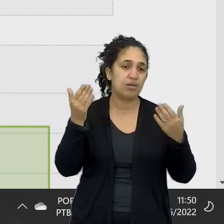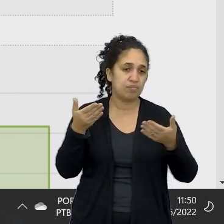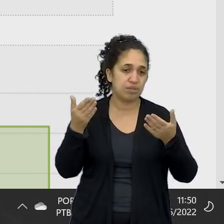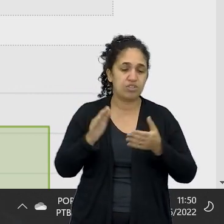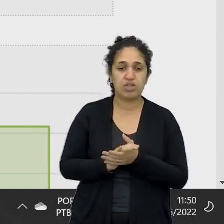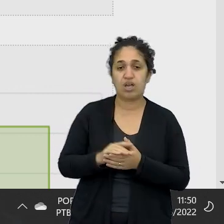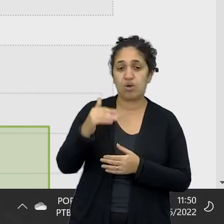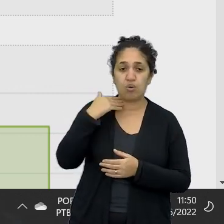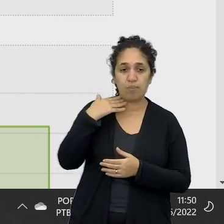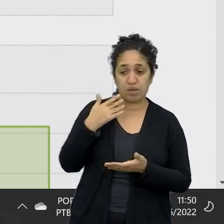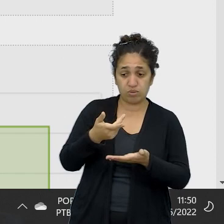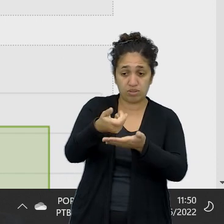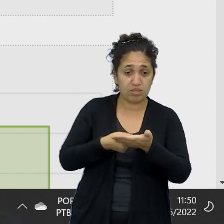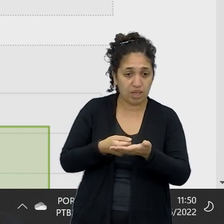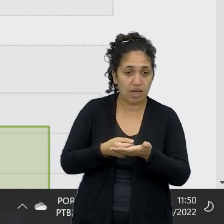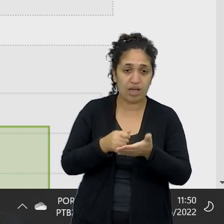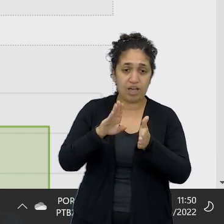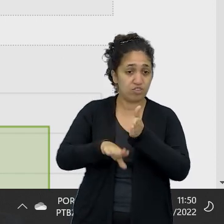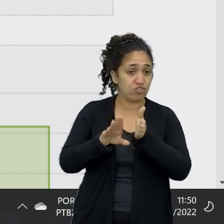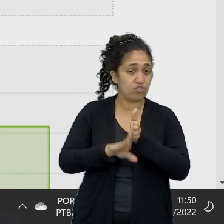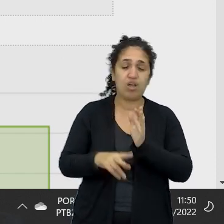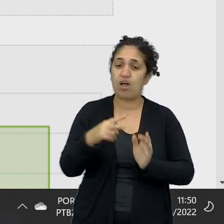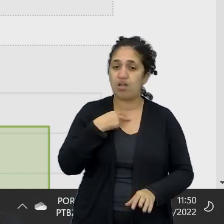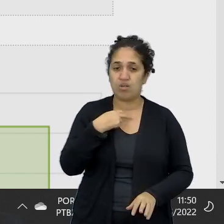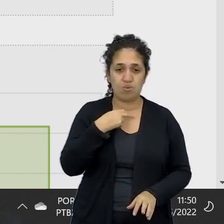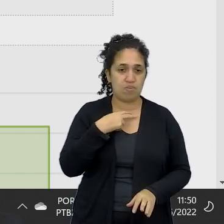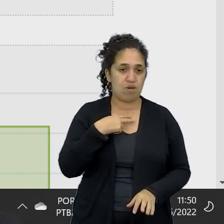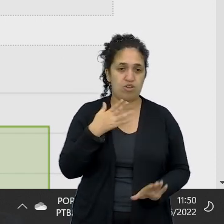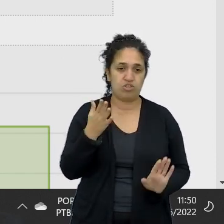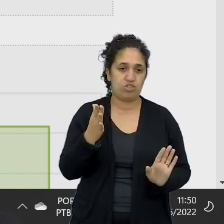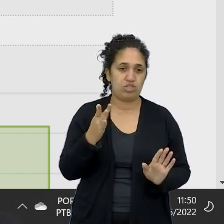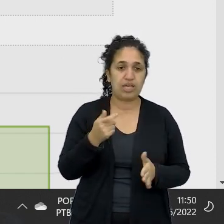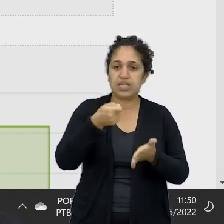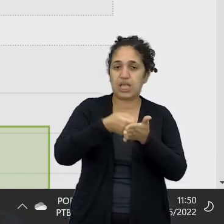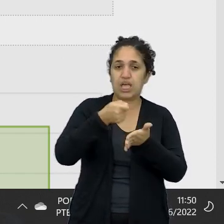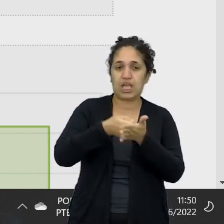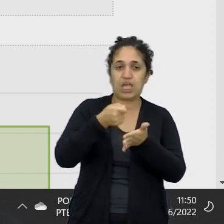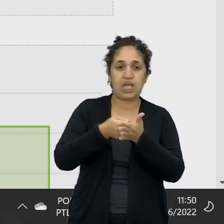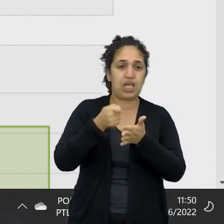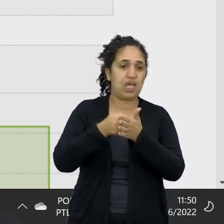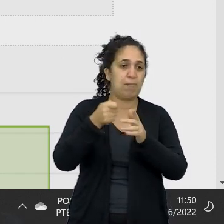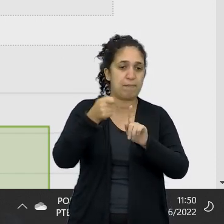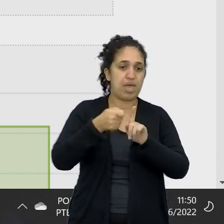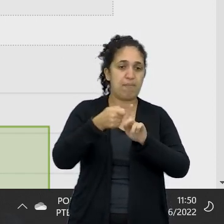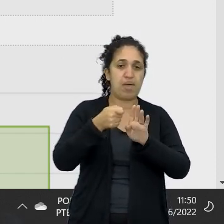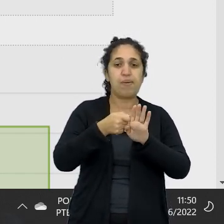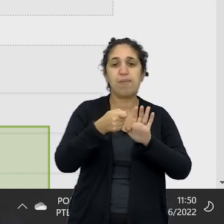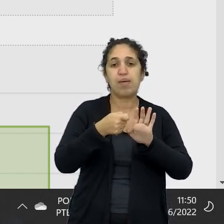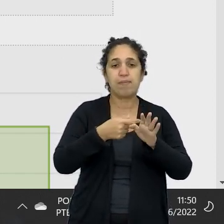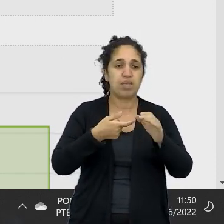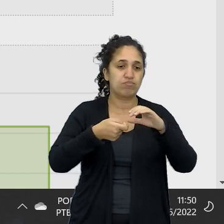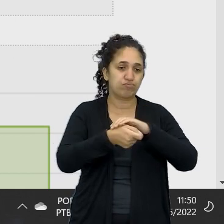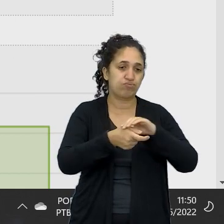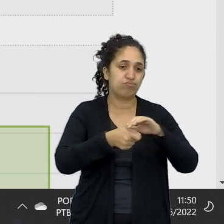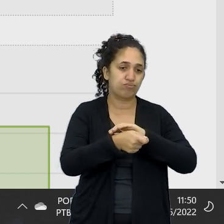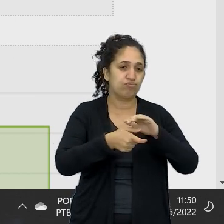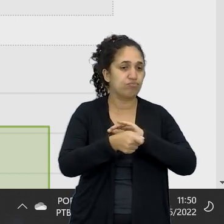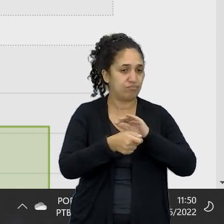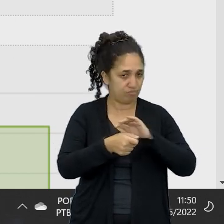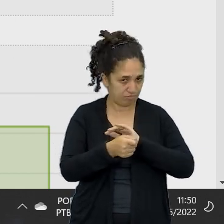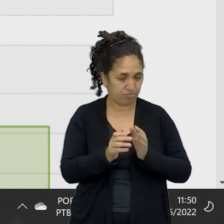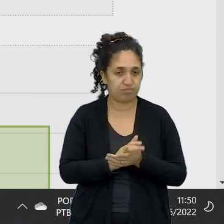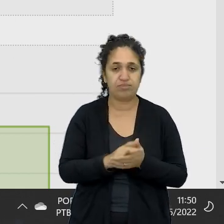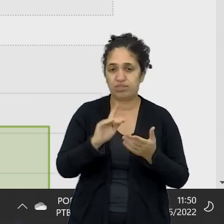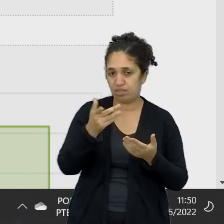e não pode sacar e nem tirar nada, e tem que ser bem rigoroso e disciplinado, na hora de fazer esse depósito.